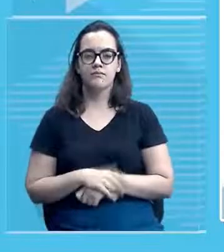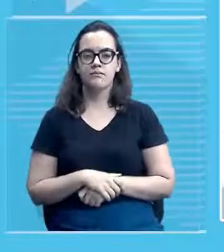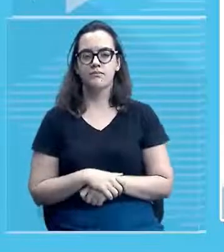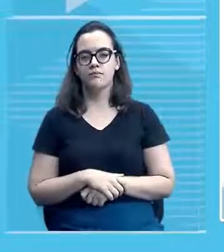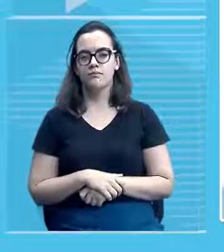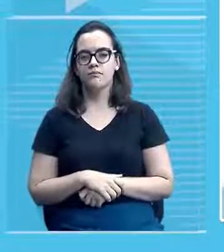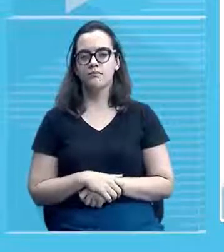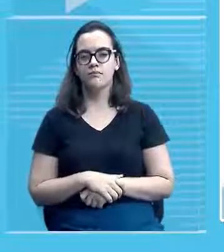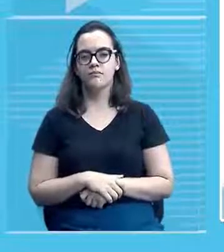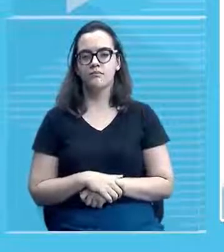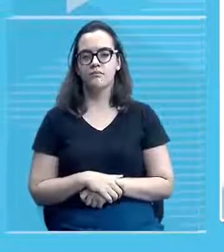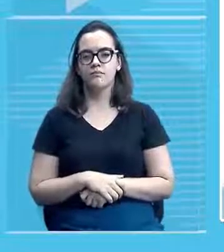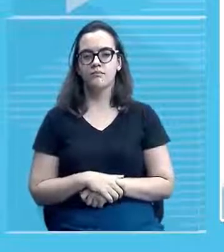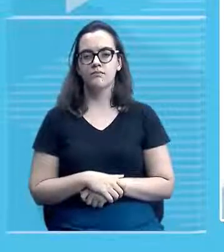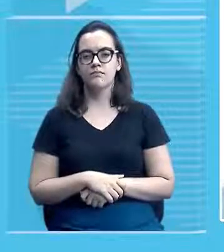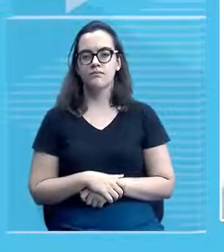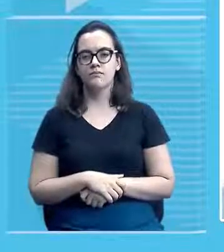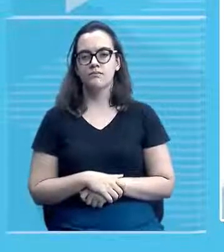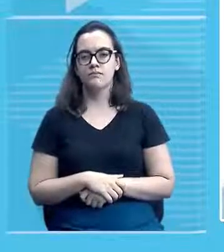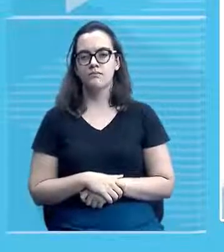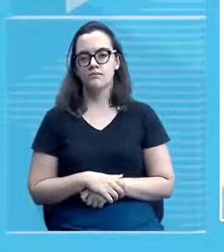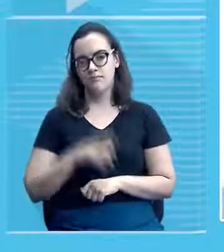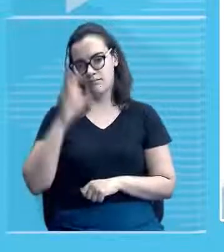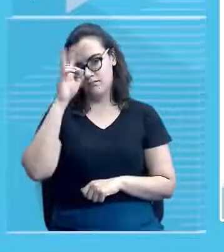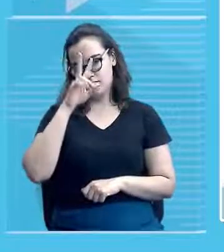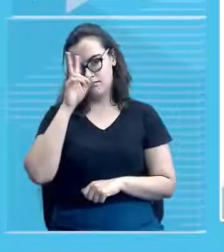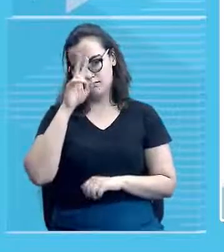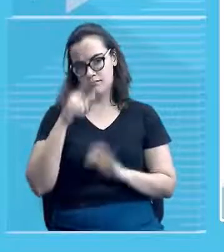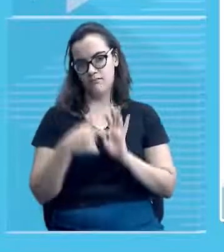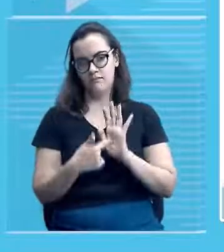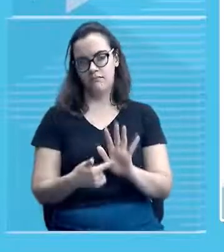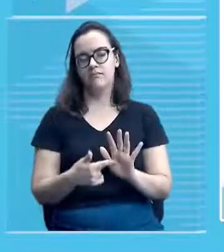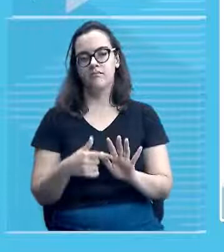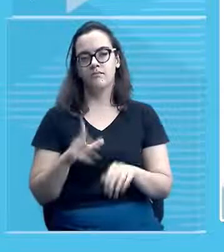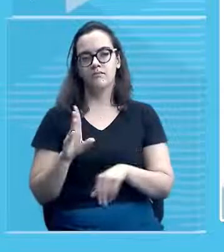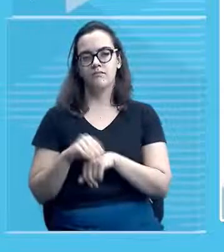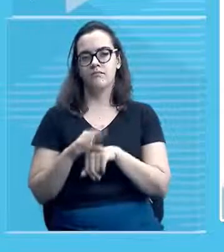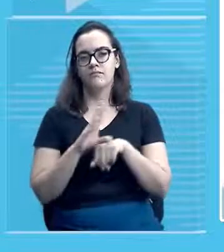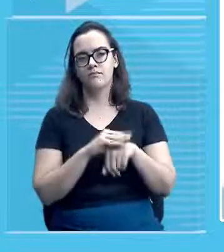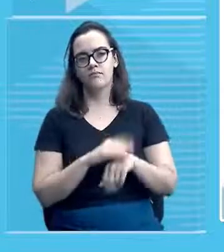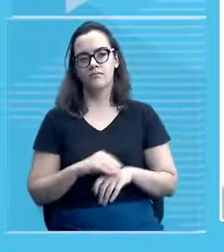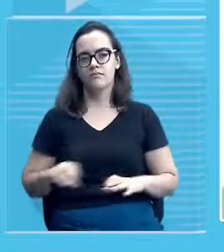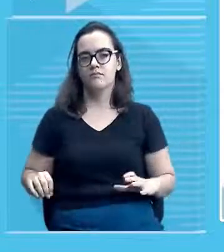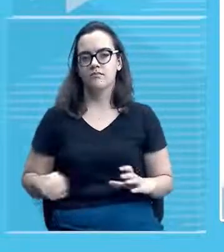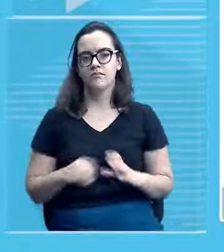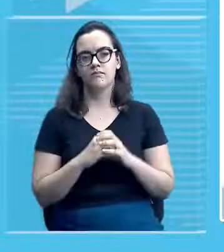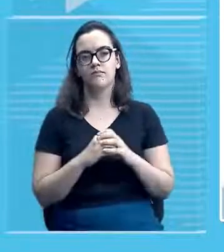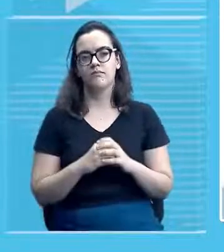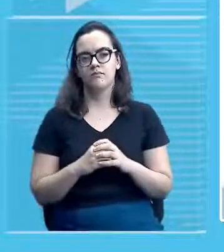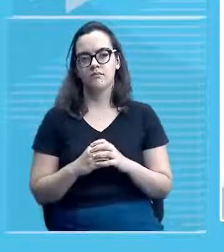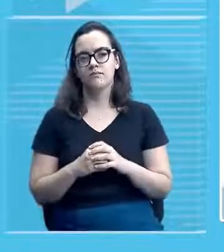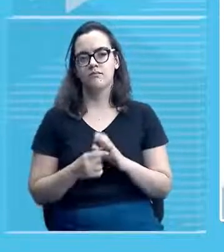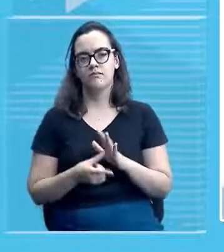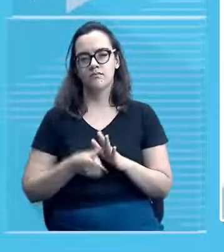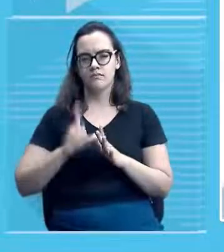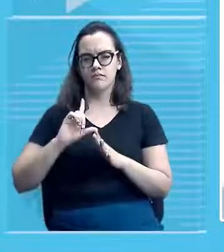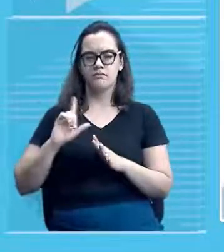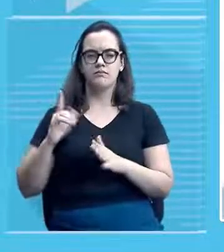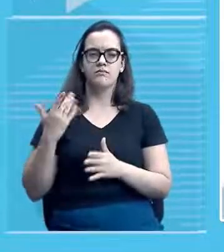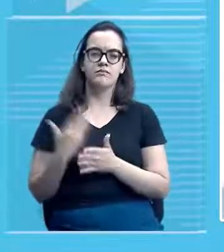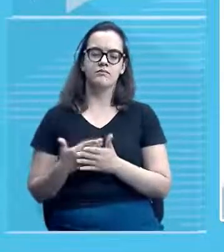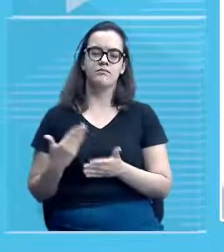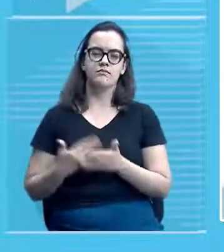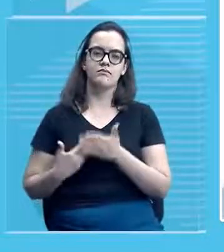lembra daquelas daquelas imagens que nós observamos lá na Serra da Capivara aquelas